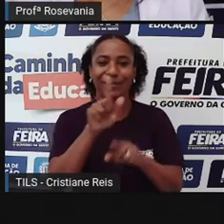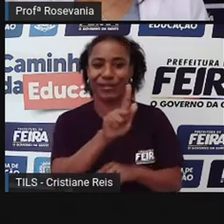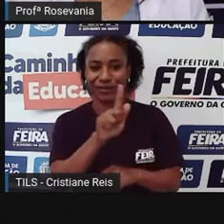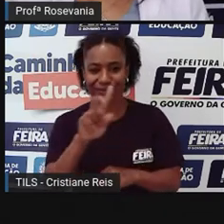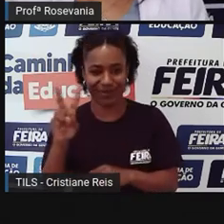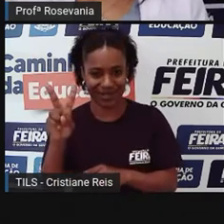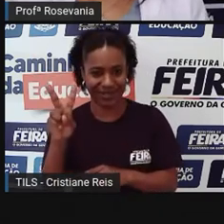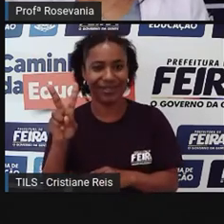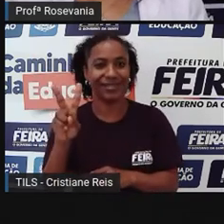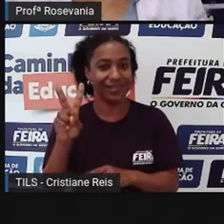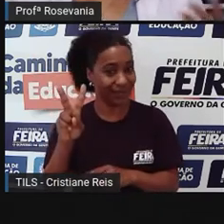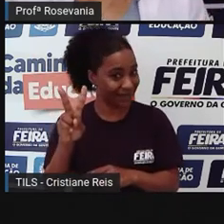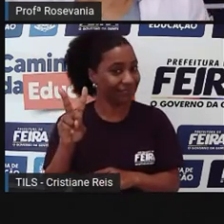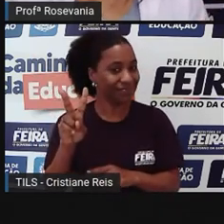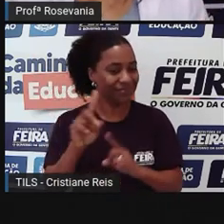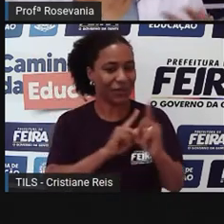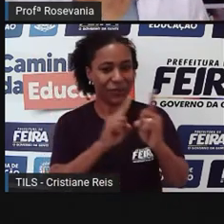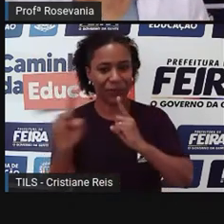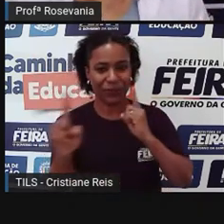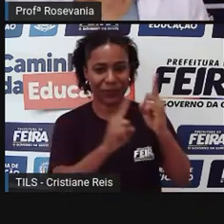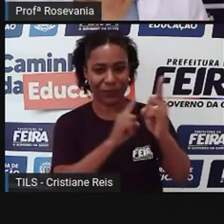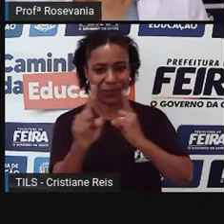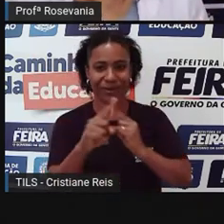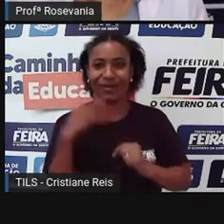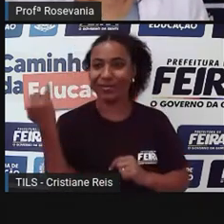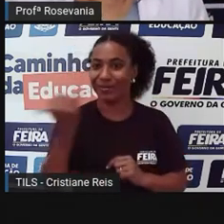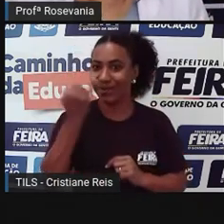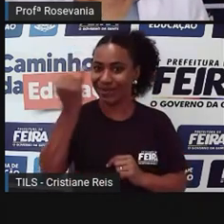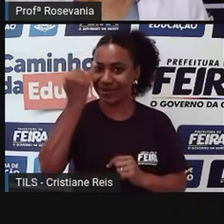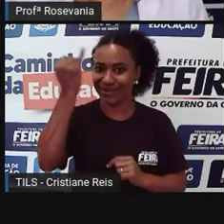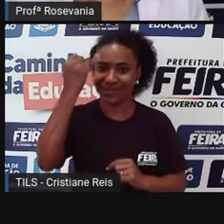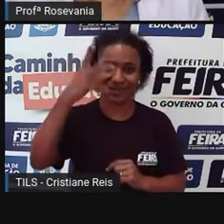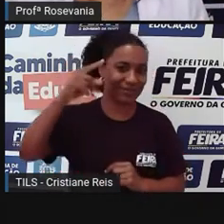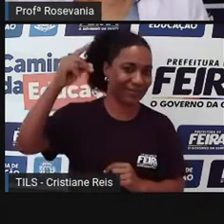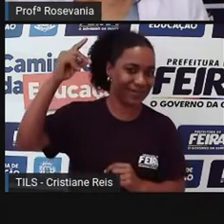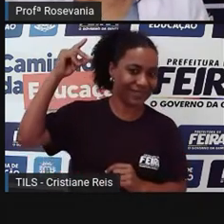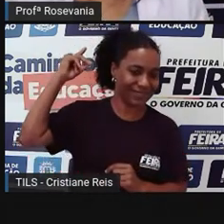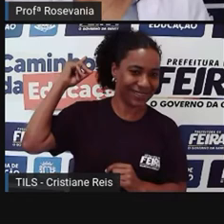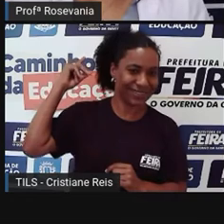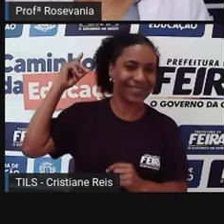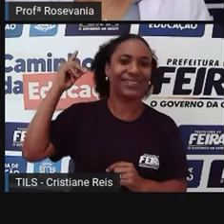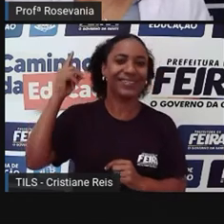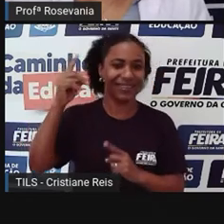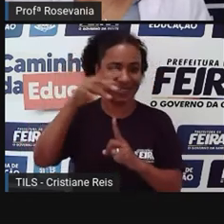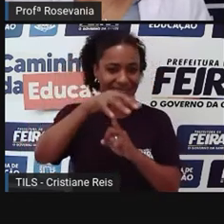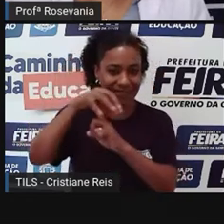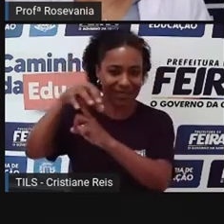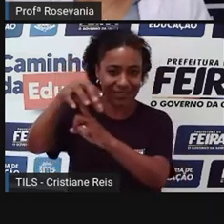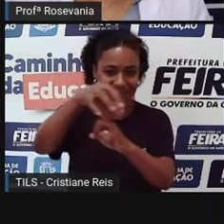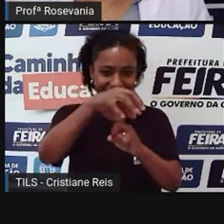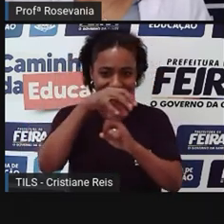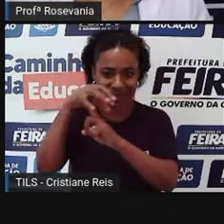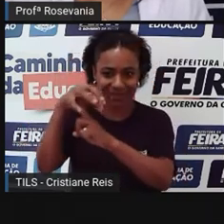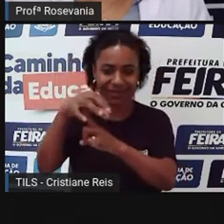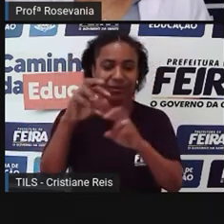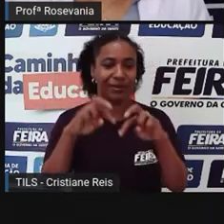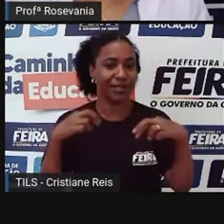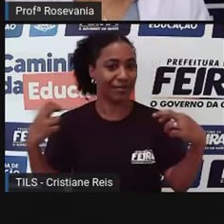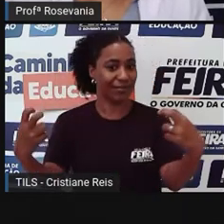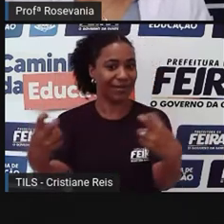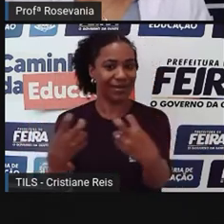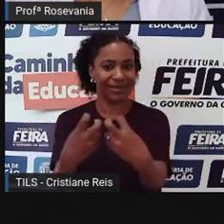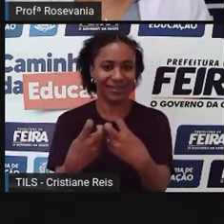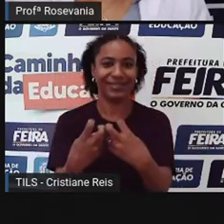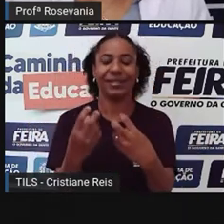que já foi muito importante nos tempos-áudios da formação de Feira de Santana, que a feira era aqui nesse espaço, aqui com a Praça de Alimentação,